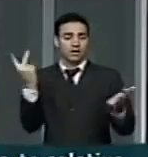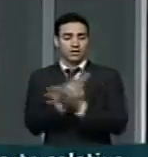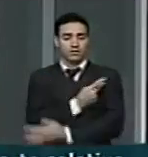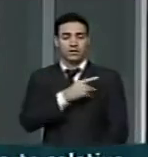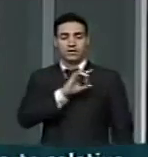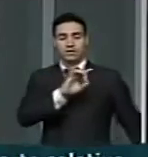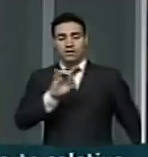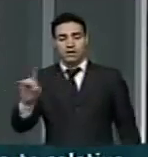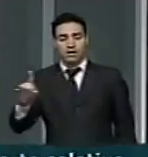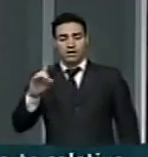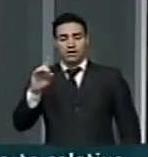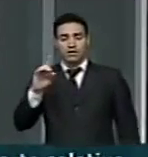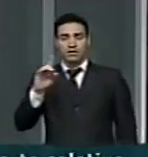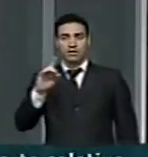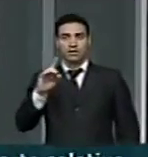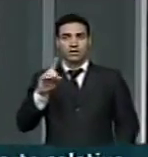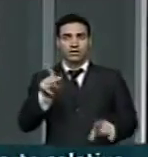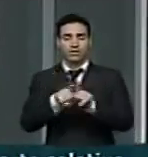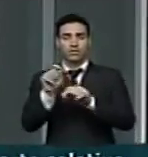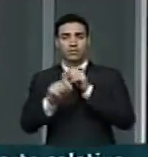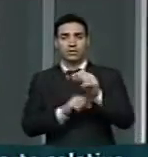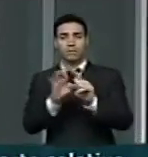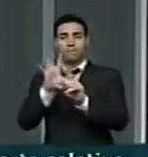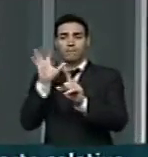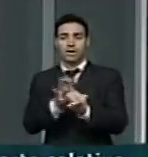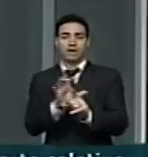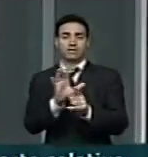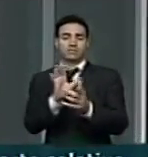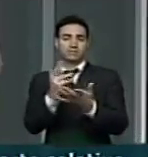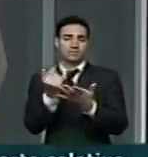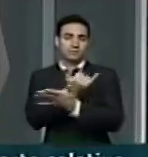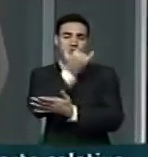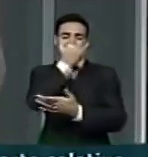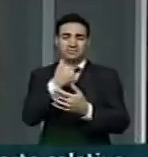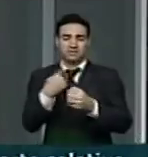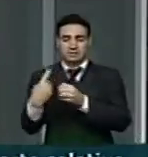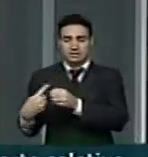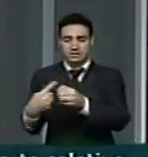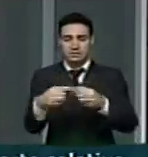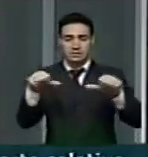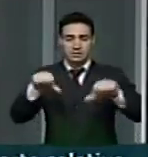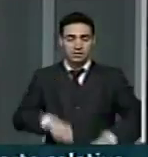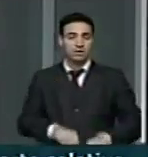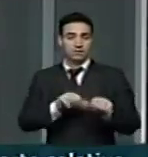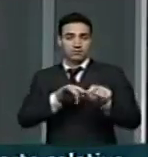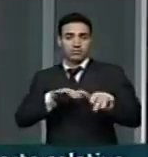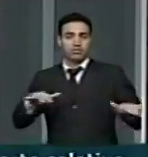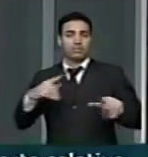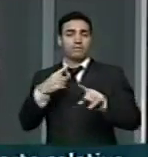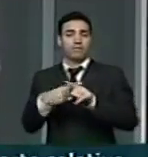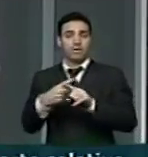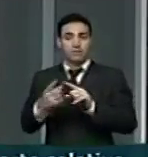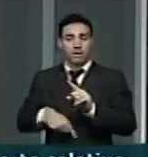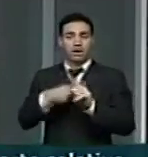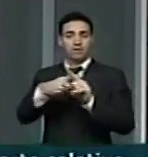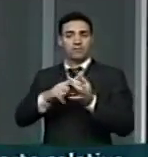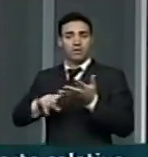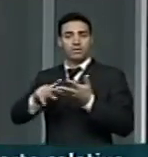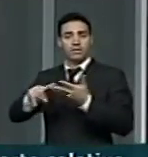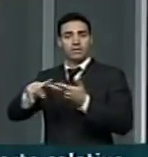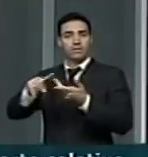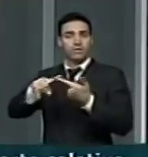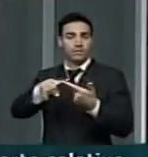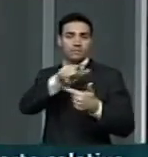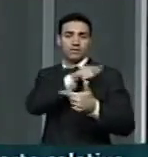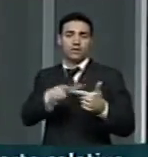ponto de impacto sobre as cidades muito grande em função das externalidades. E